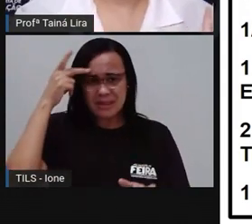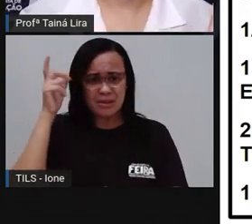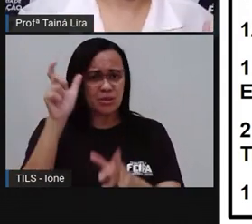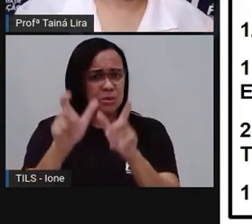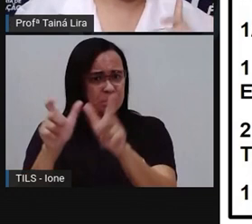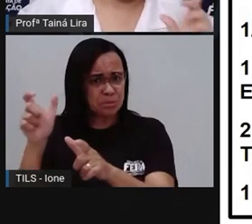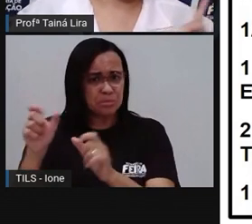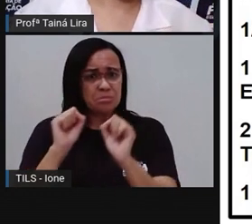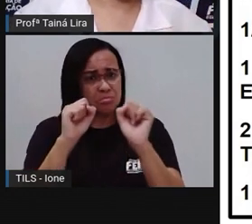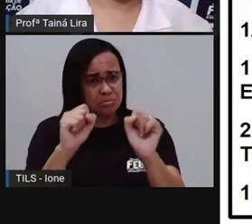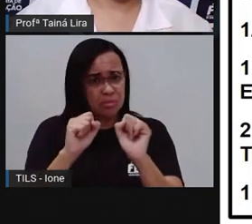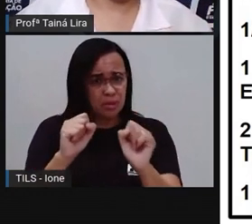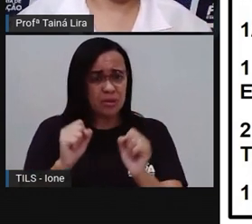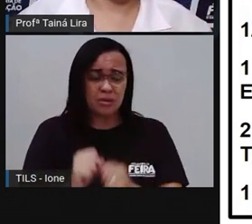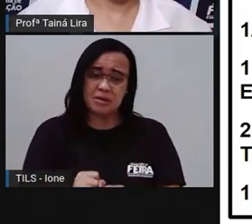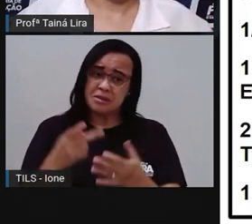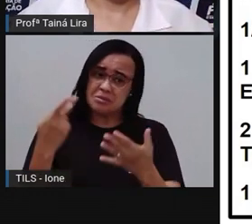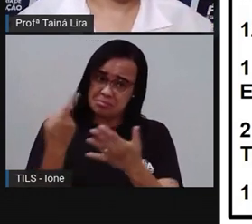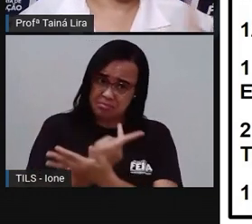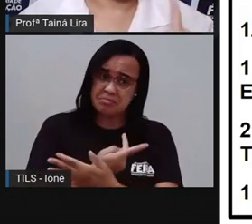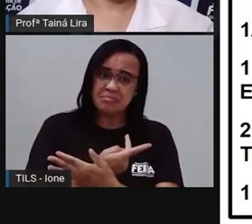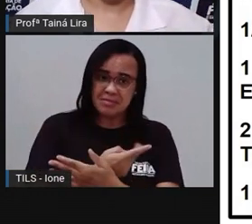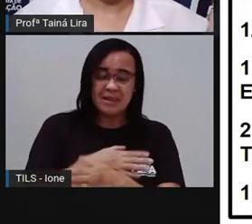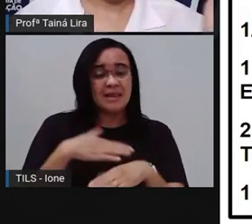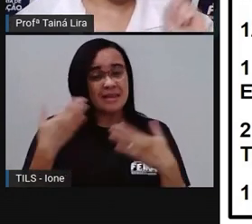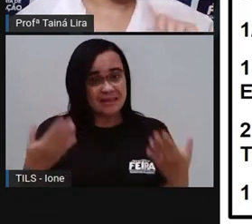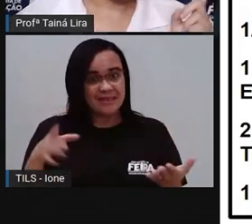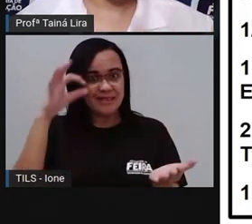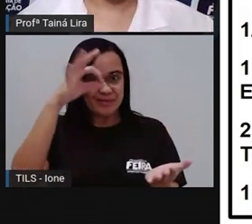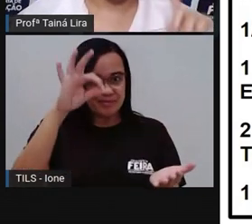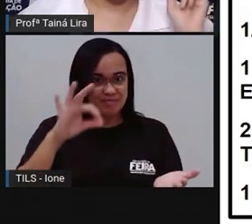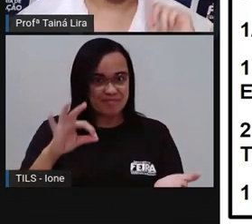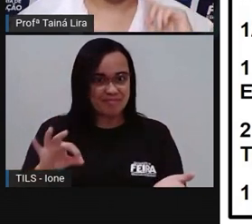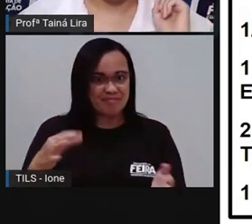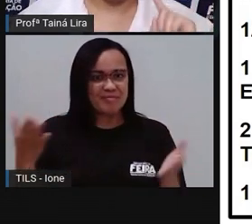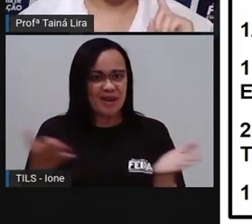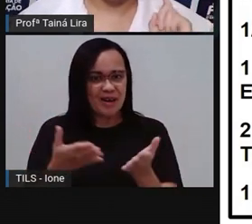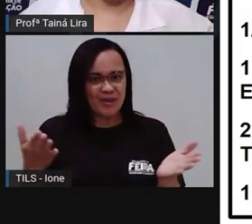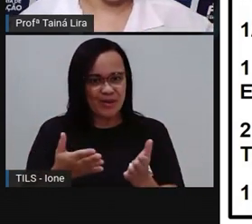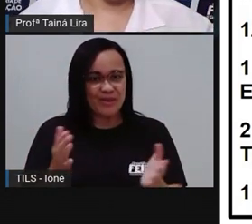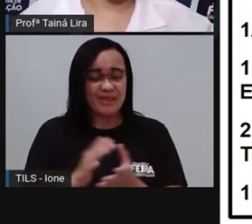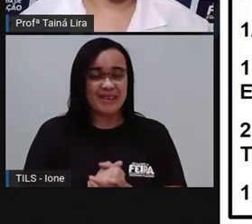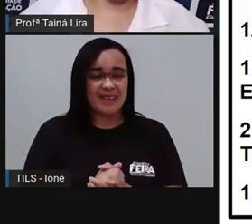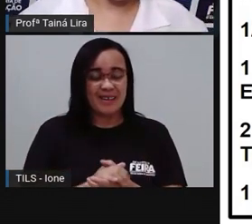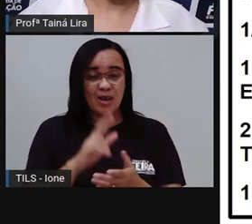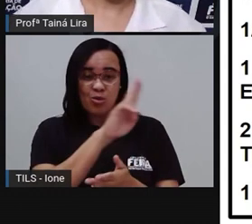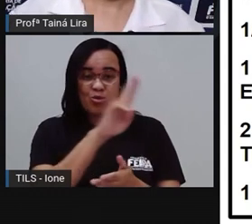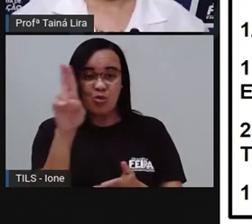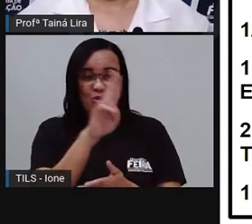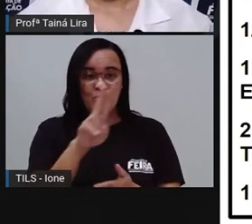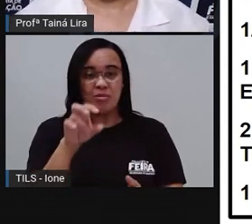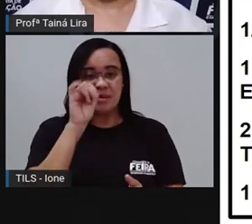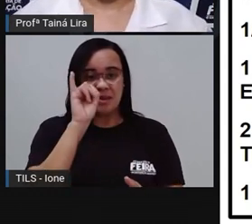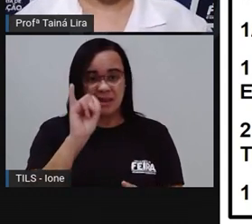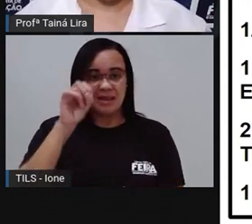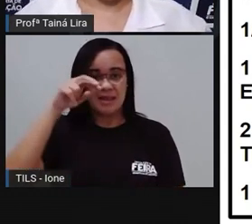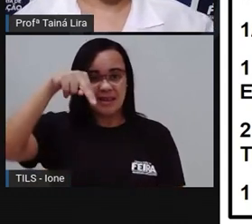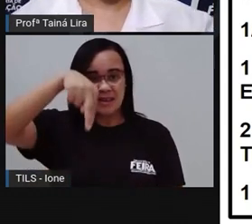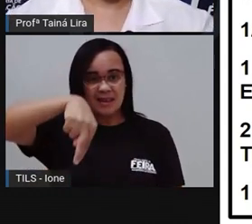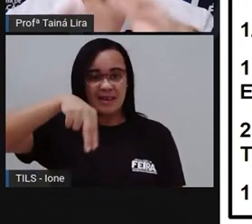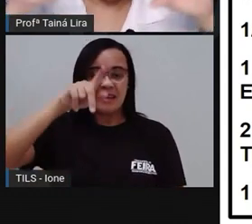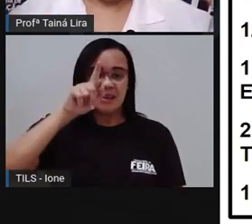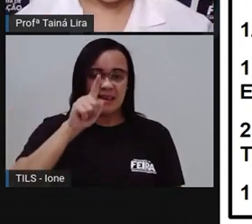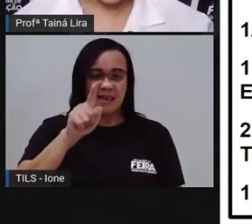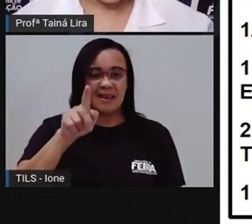Vamos corrigir logo essa receita aí. Então, ó, está errado. São os ingredientes, né? Então, bora lá